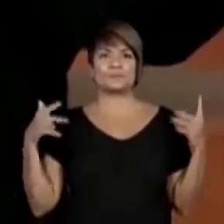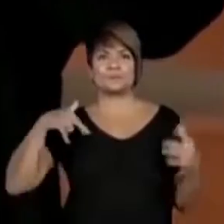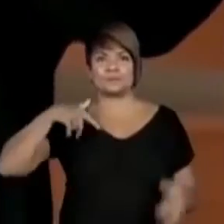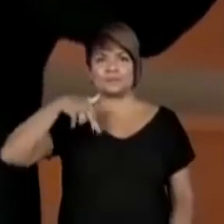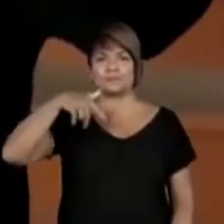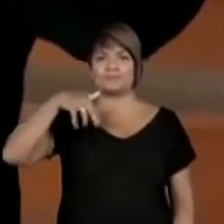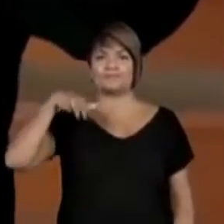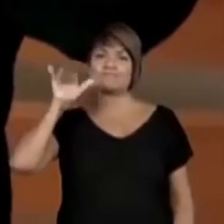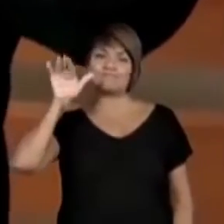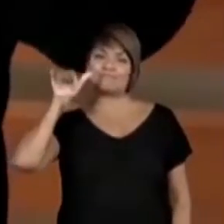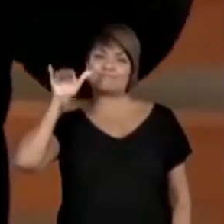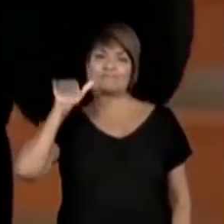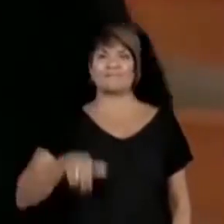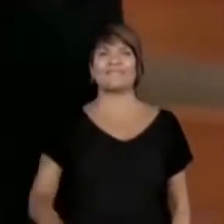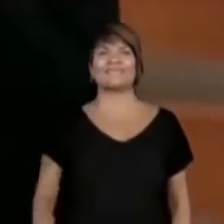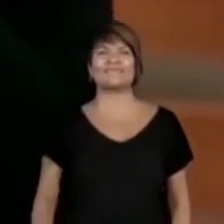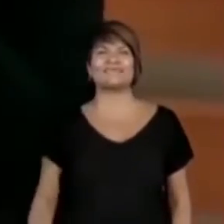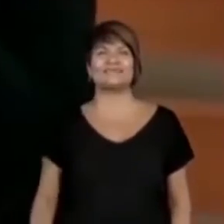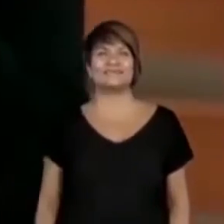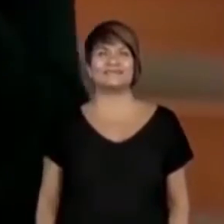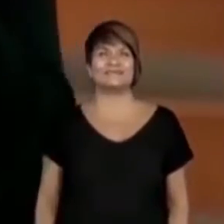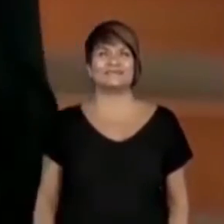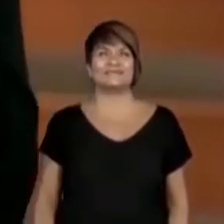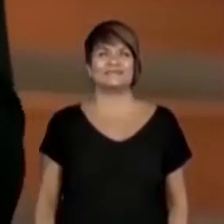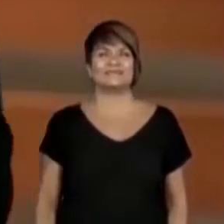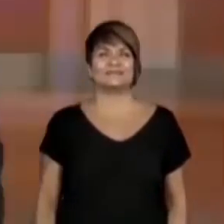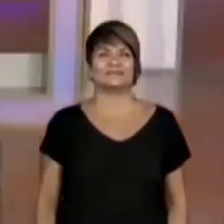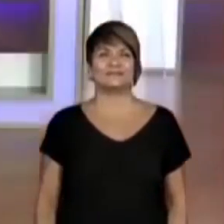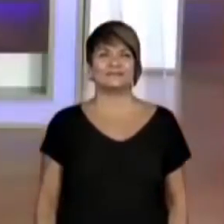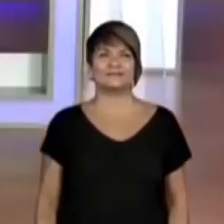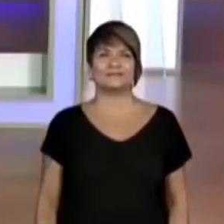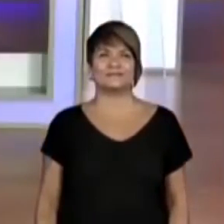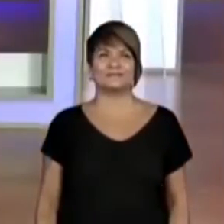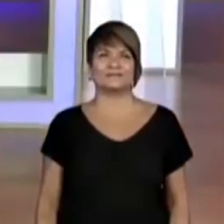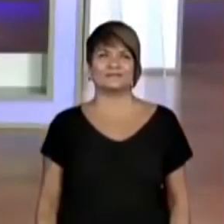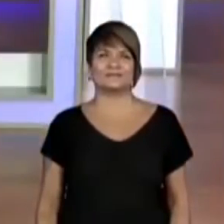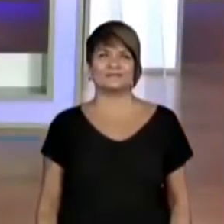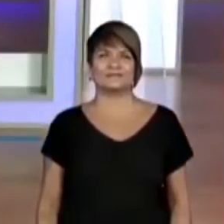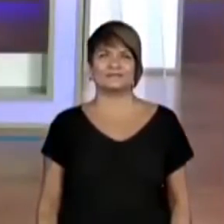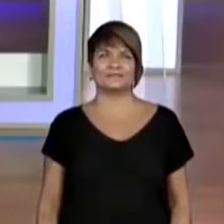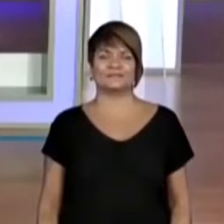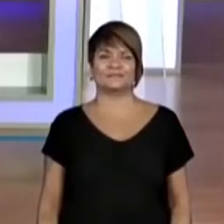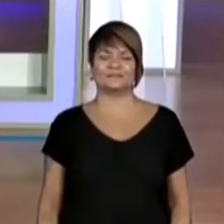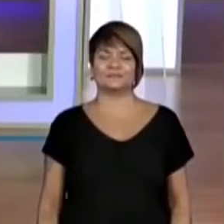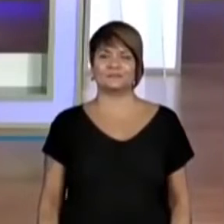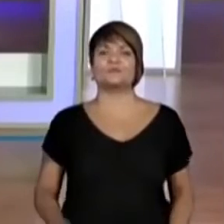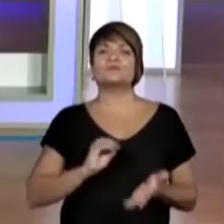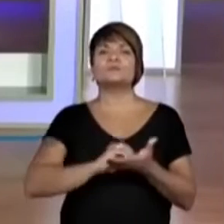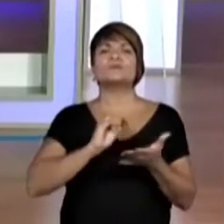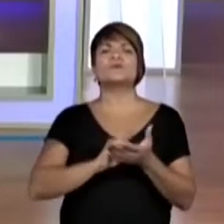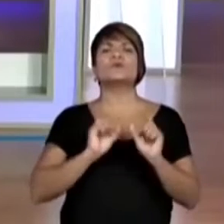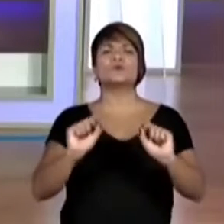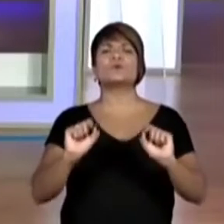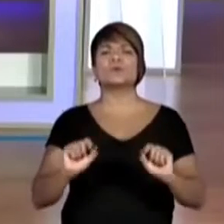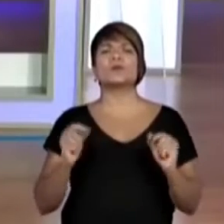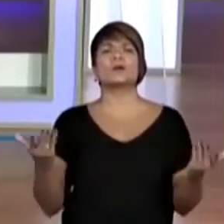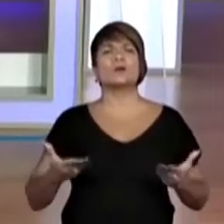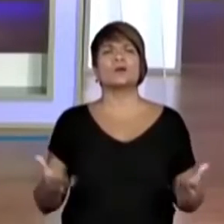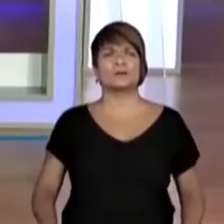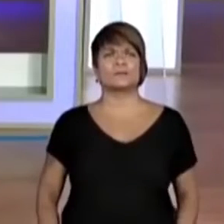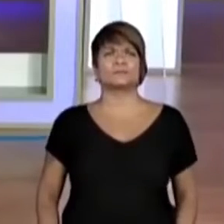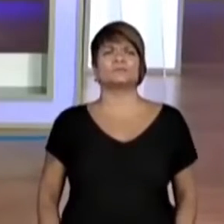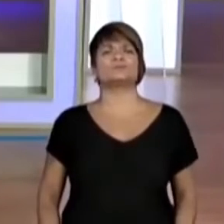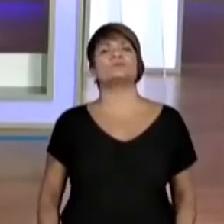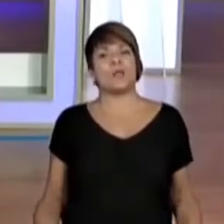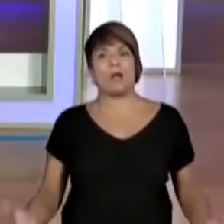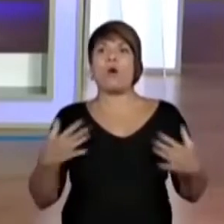dando até tchauzinho. Só que eu quero ainda produzir mais a minha boneca, professor. Então está faltando o que, professora, nessa boneca? Ah,